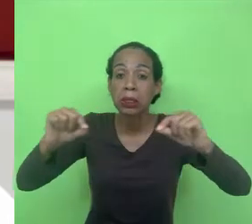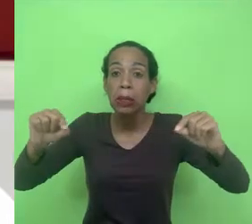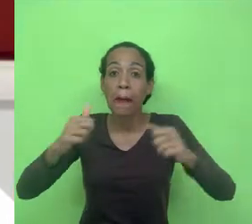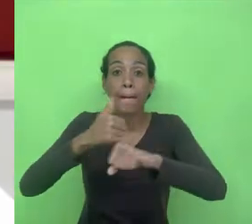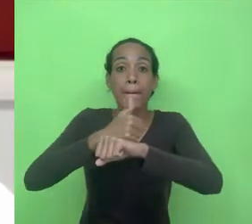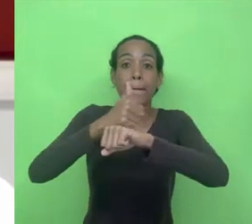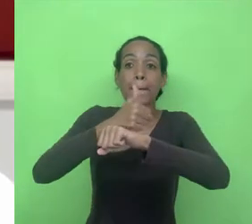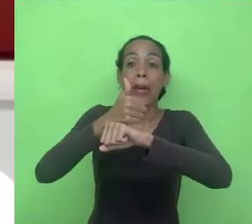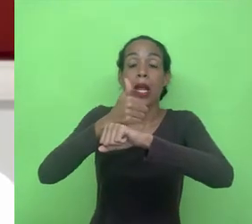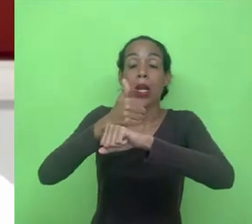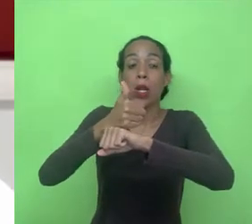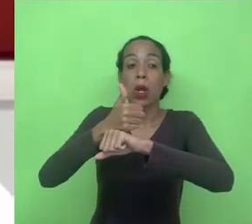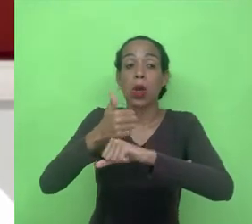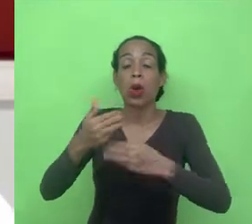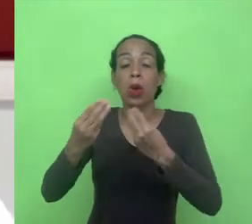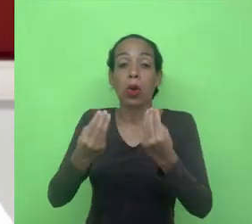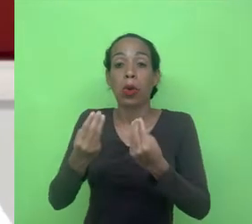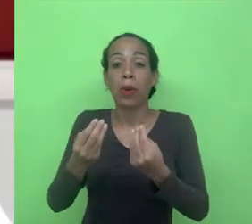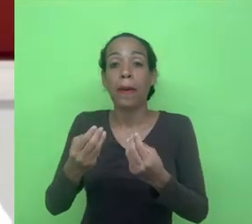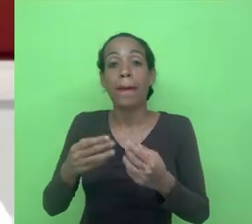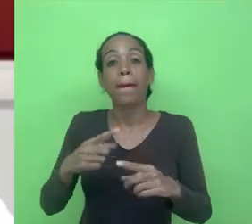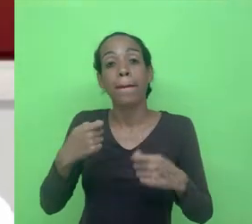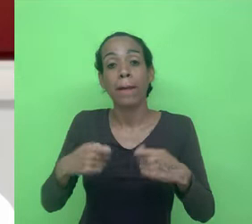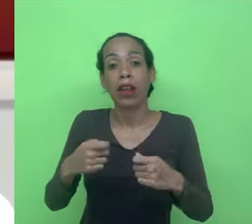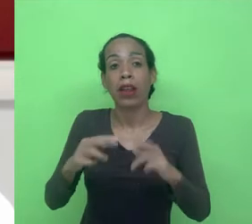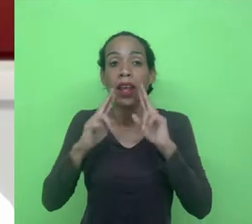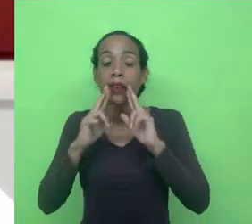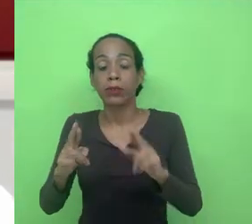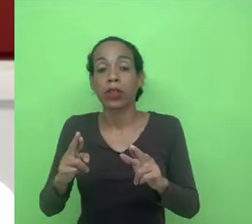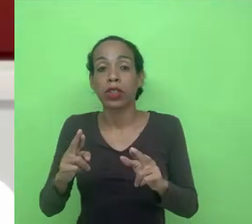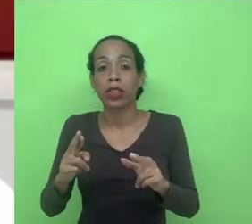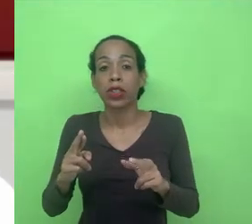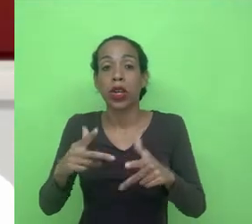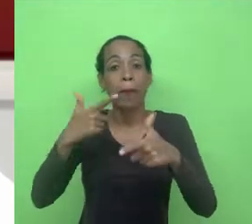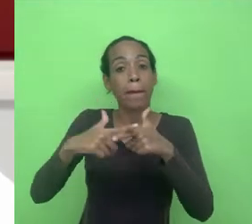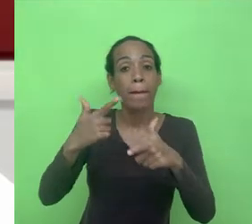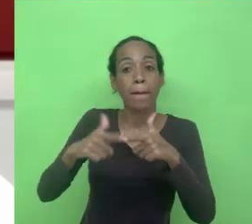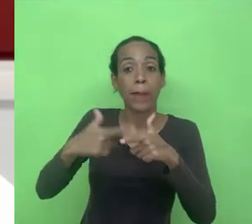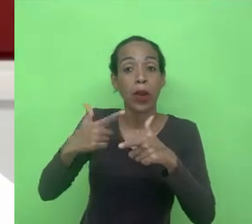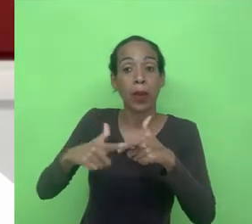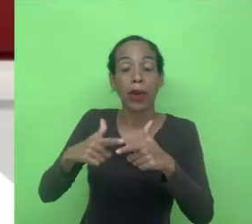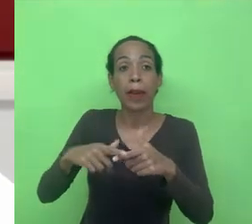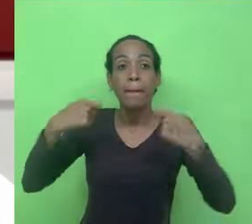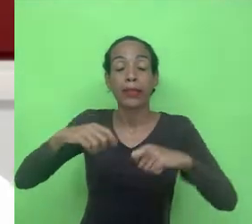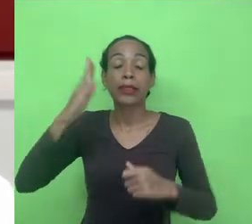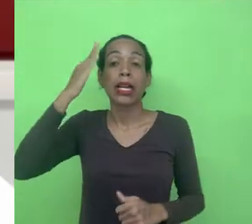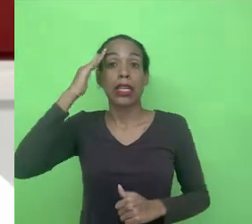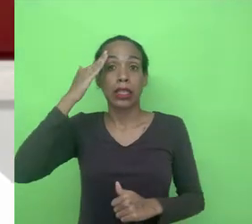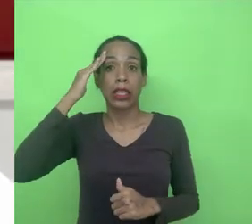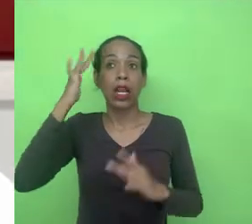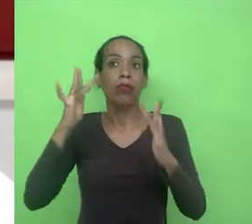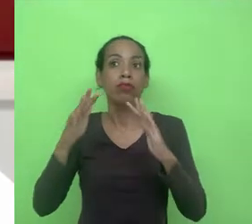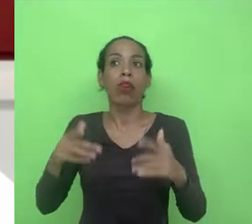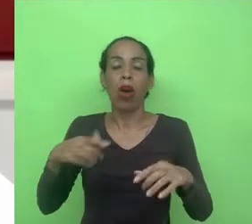fenômeno. Você coloca lá que para resolver um determinado problema nós precisamos entendê-lo, concordo absolutamente,